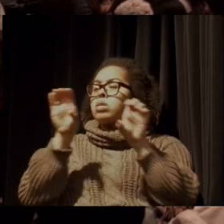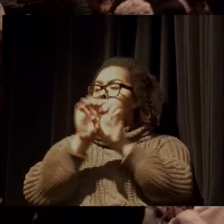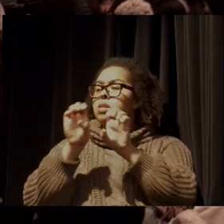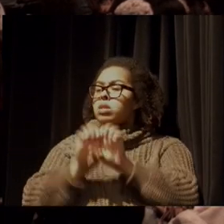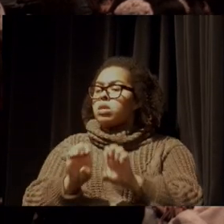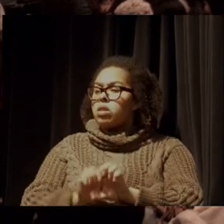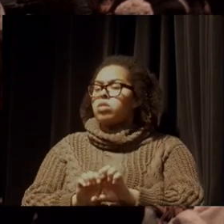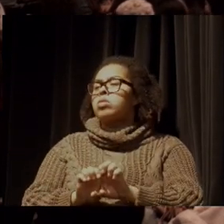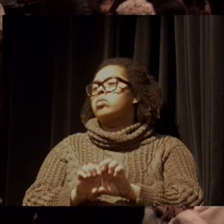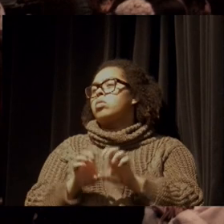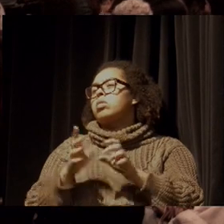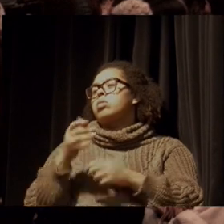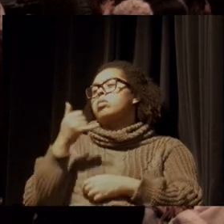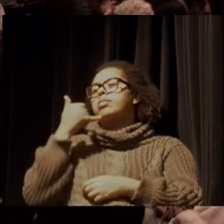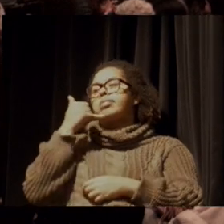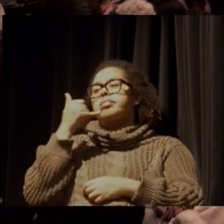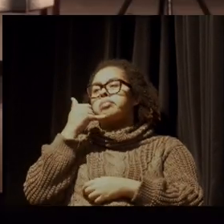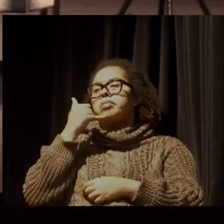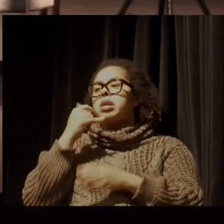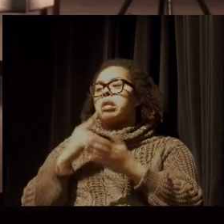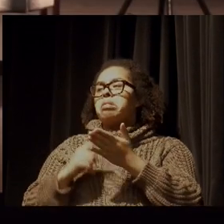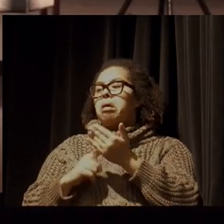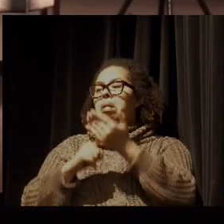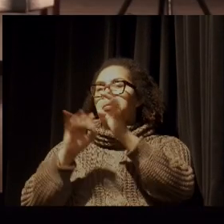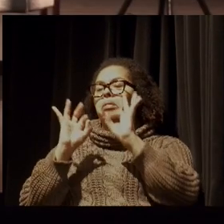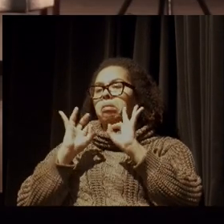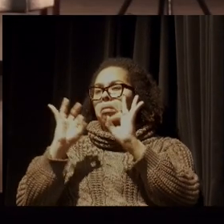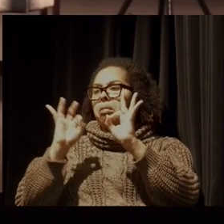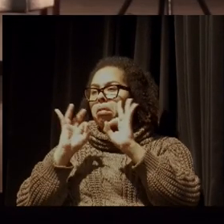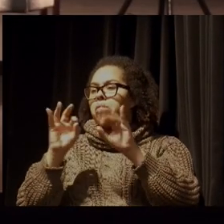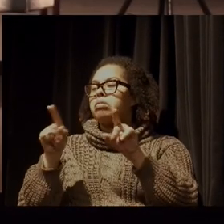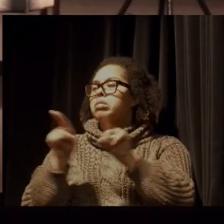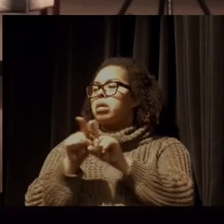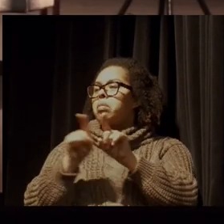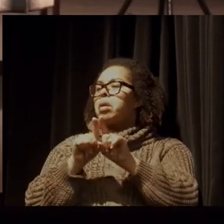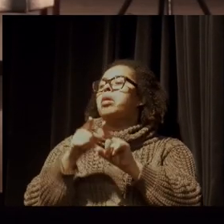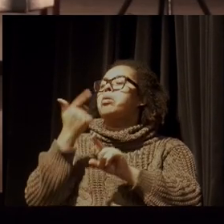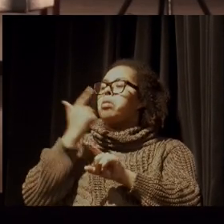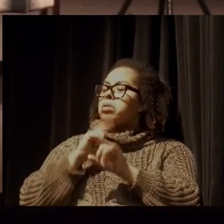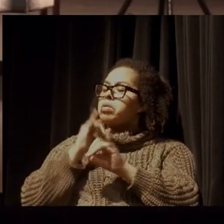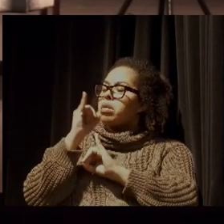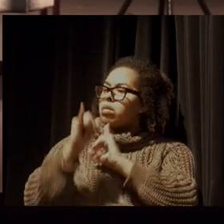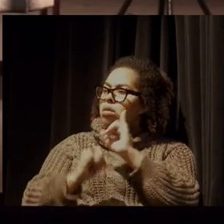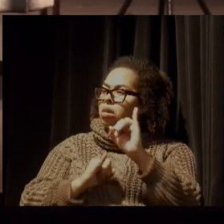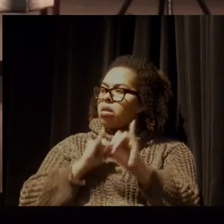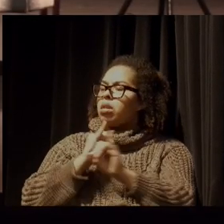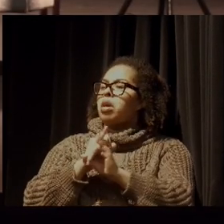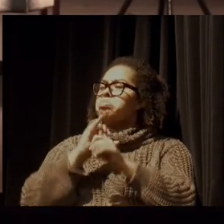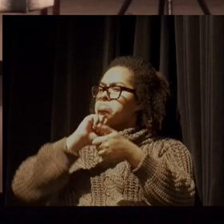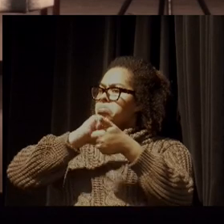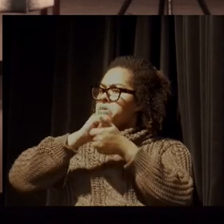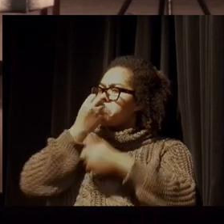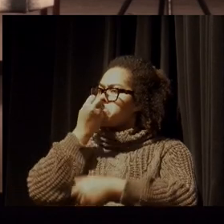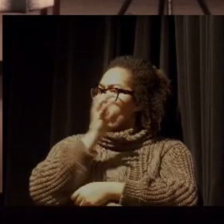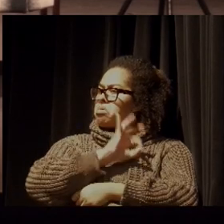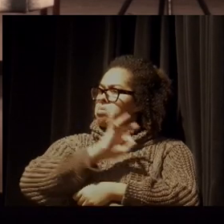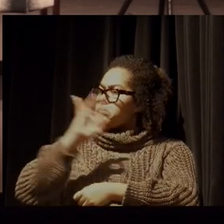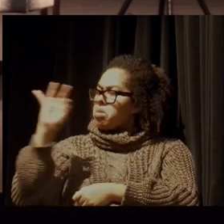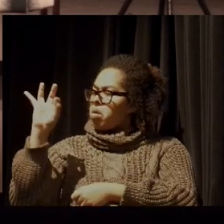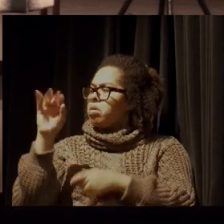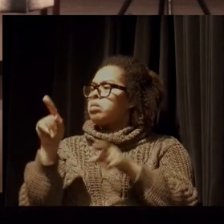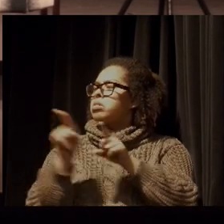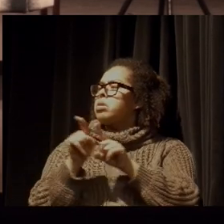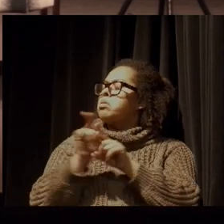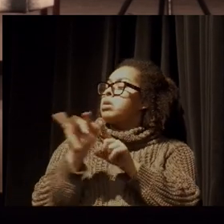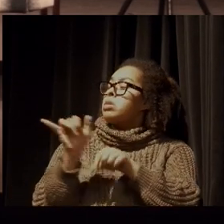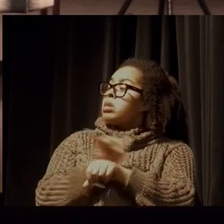celular de primeira geração, como ter acesso à internet, como ter acesso às formas de